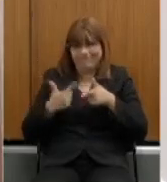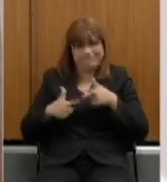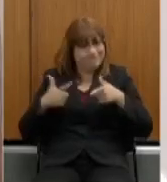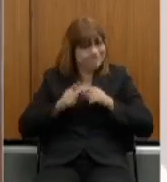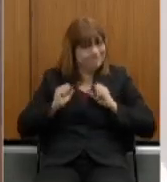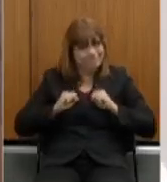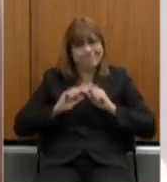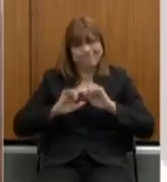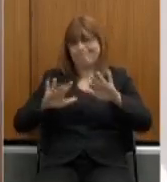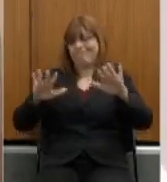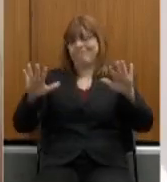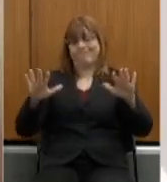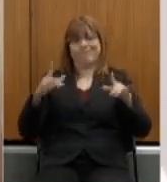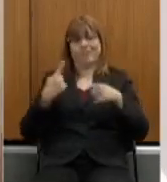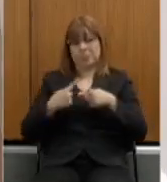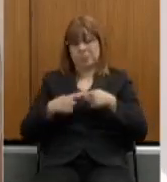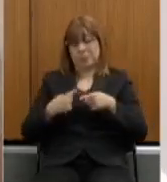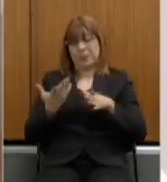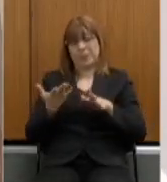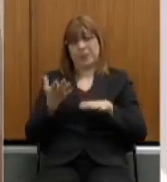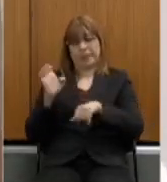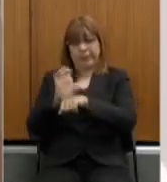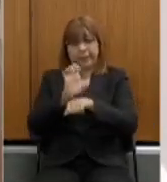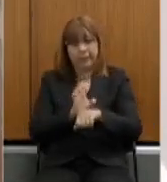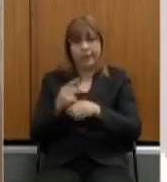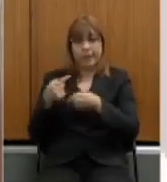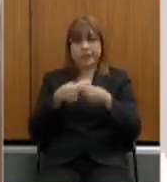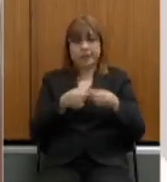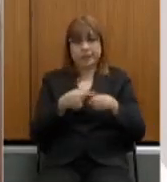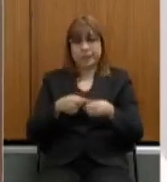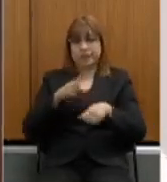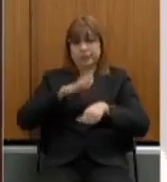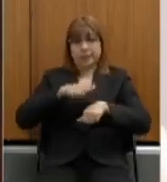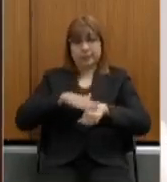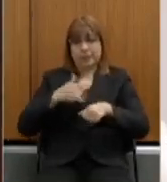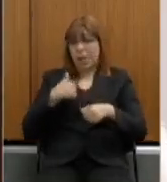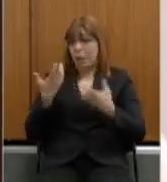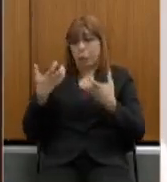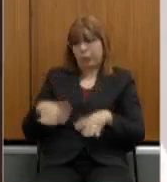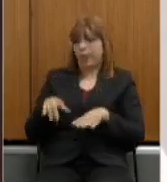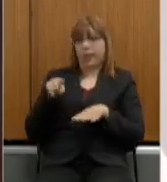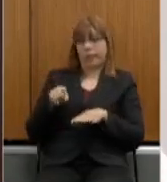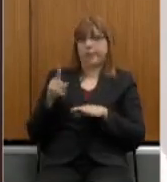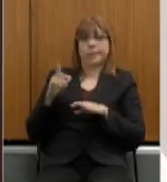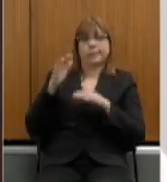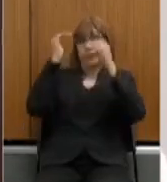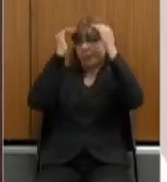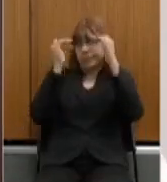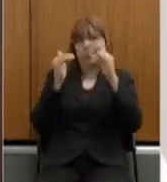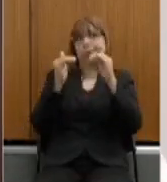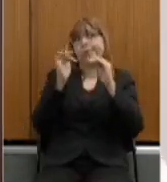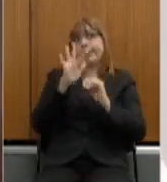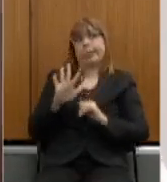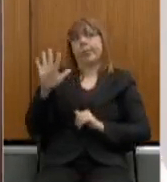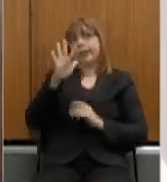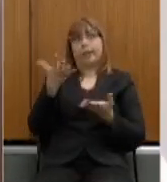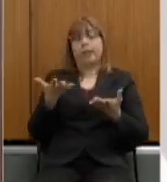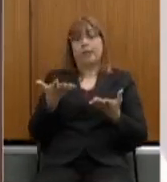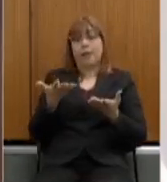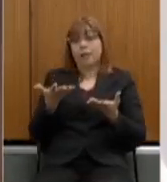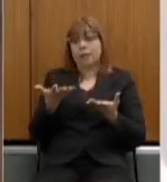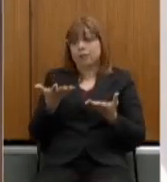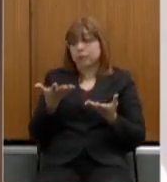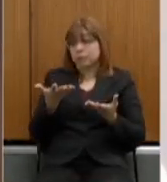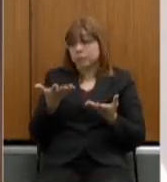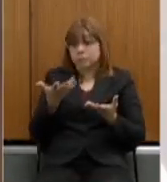porque uma vez que os estados e municípios decidissem não embarcar na norma federal, ficaria um vácuo